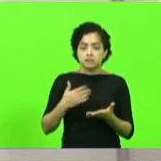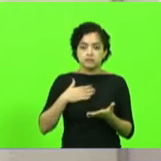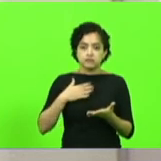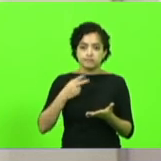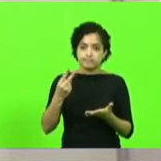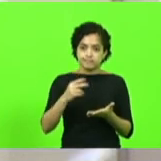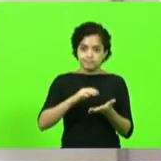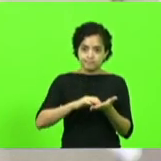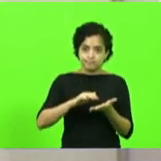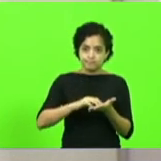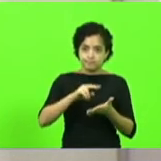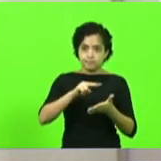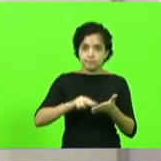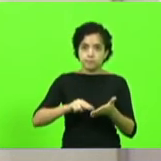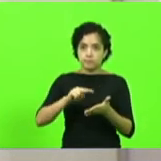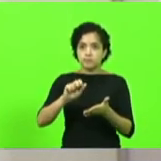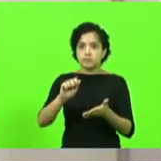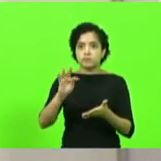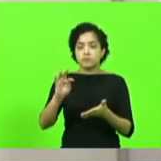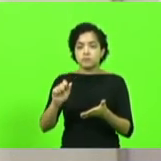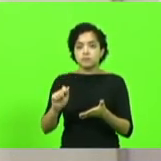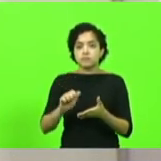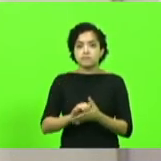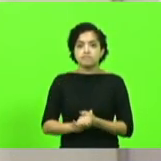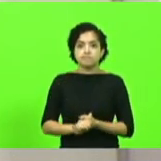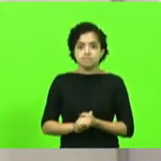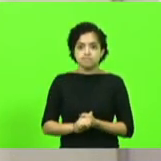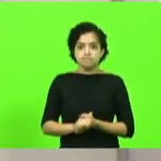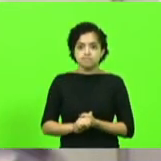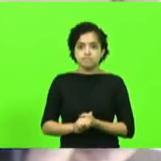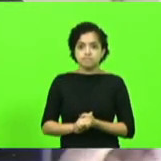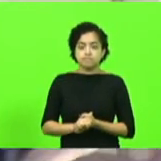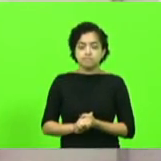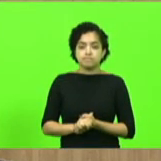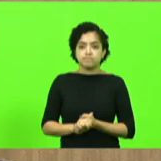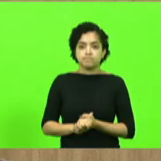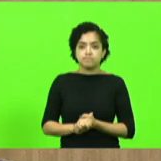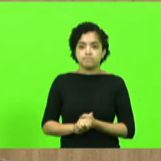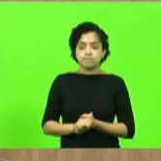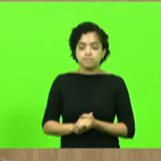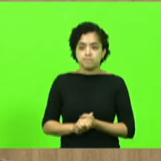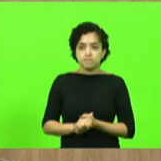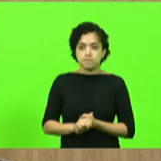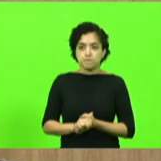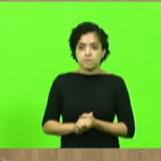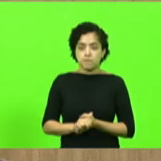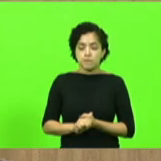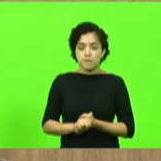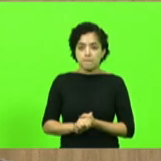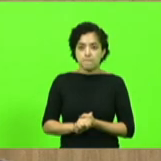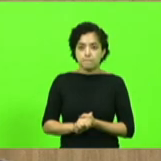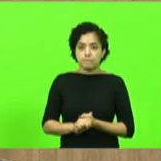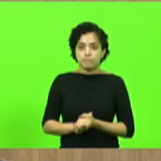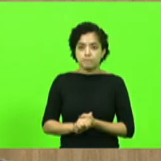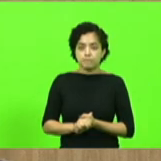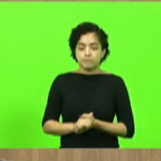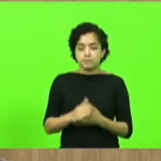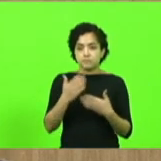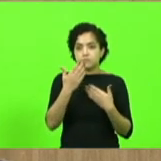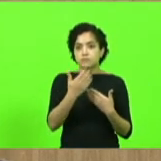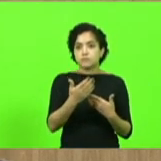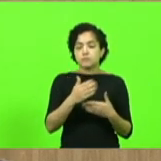eu, segundo o secretário, lavei a presente ata. Era isso, Presidente, as atas das sessões de ontem. Muito obrigado,